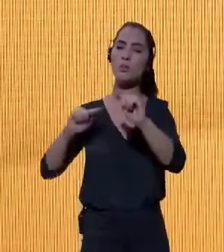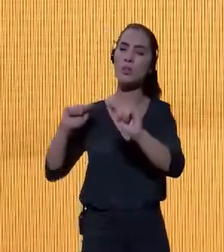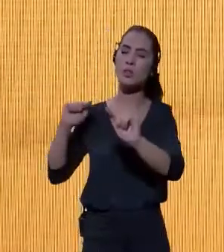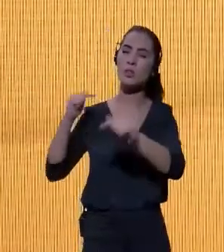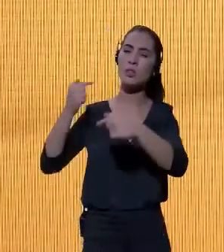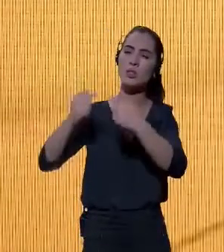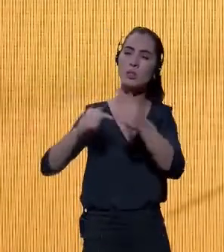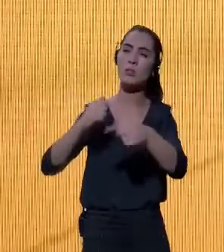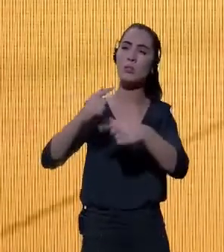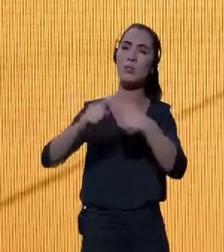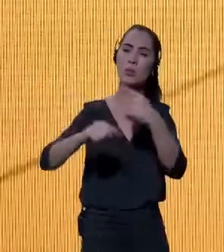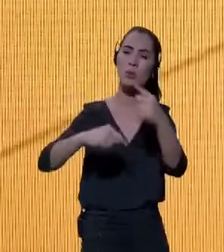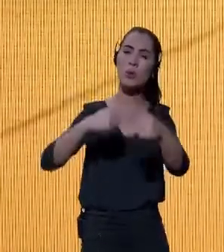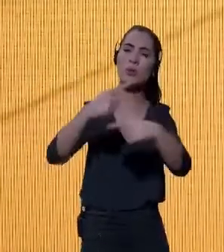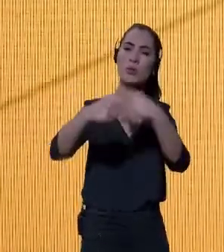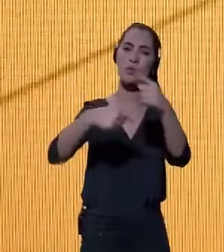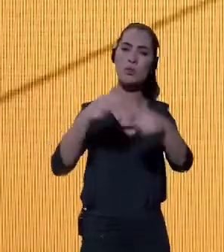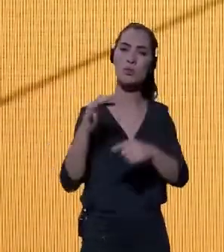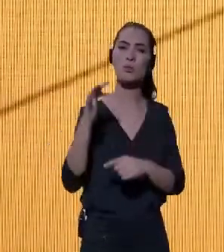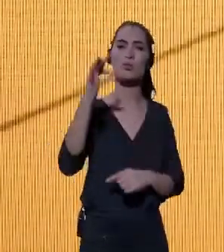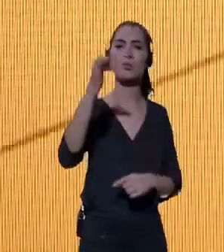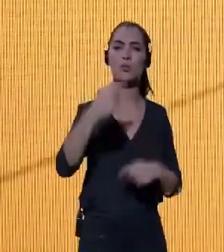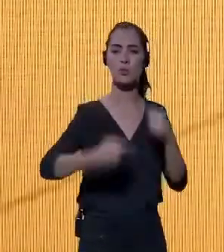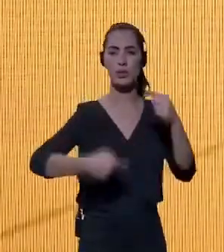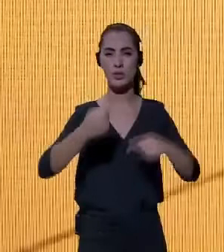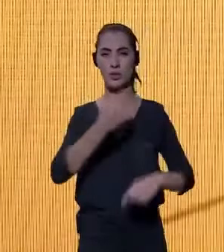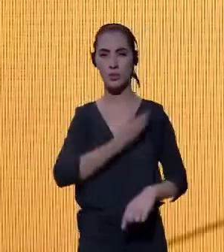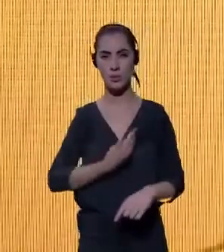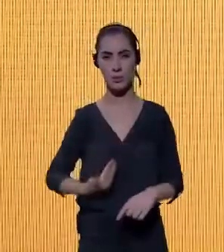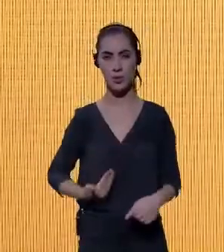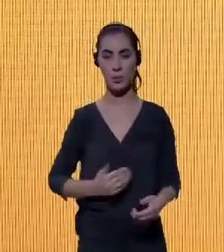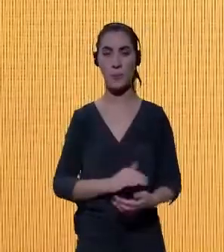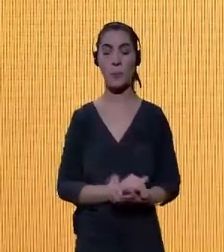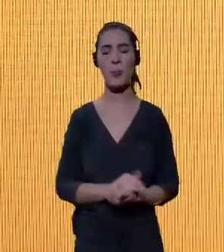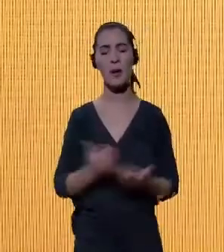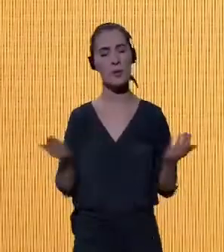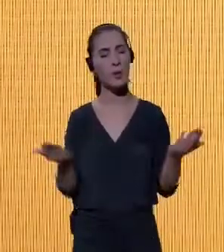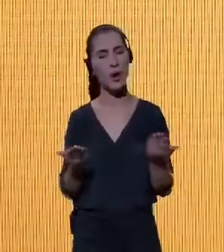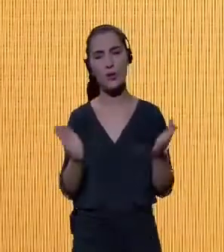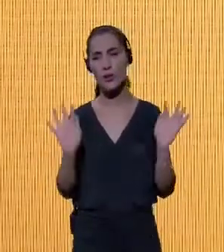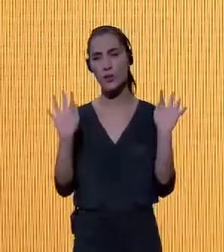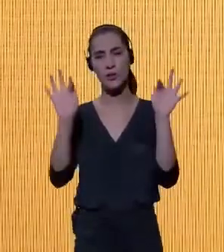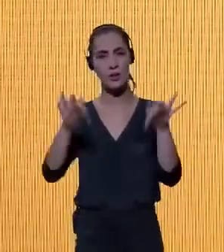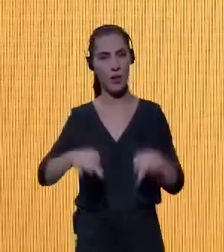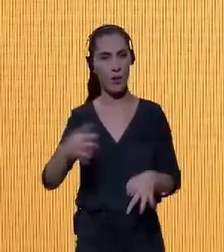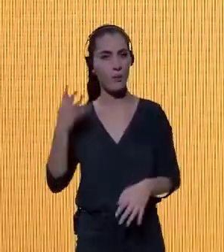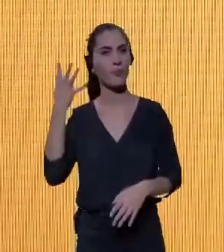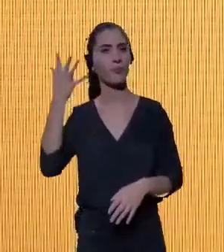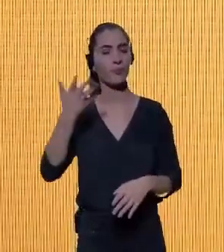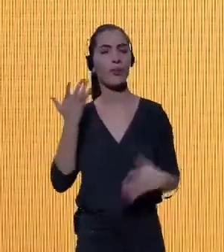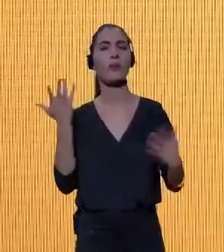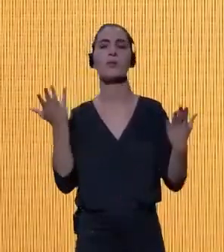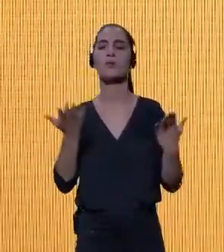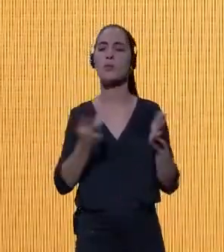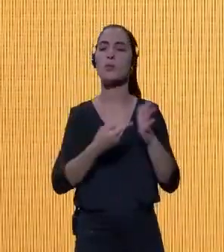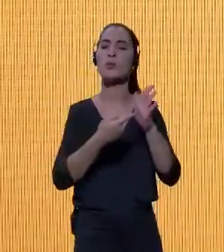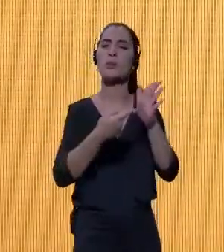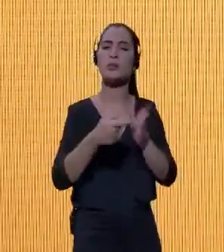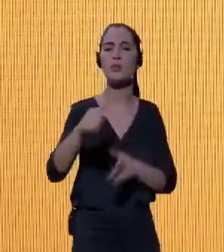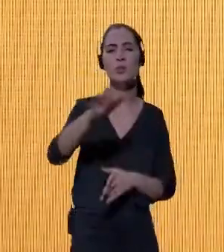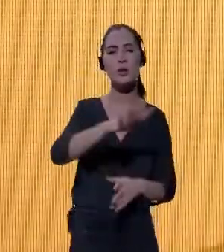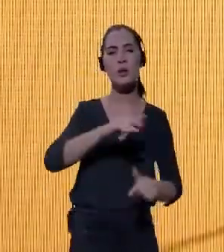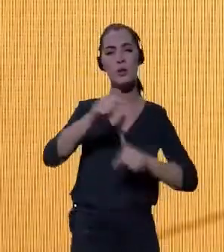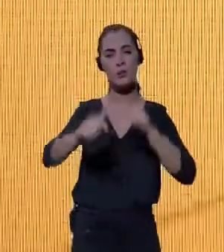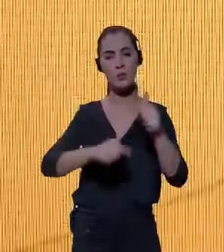públicas no Brasil. Eu chego aqui ao final da minha fala, referenciando, em geral, o trabalho que foi